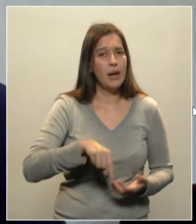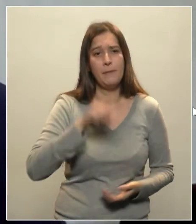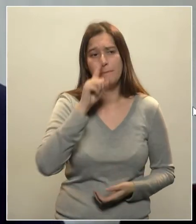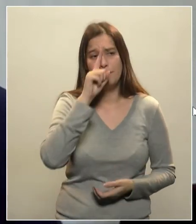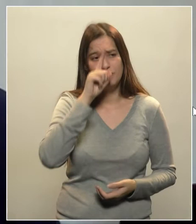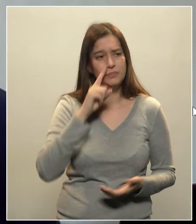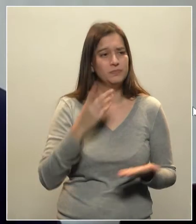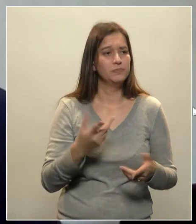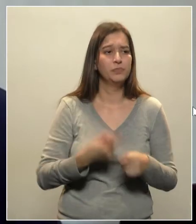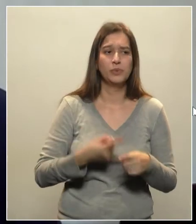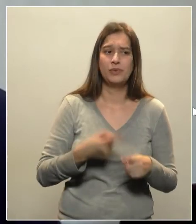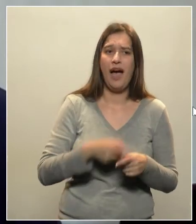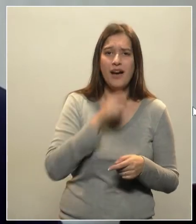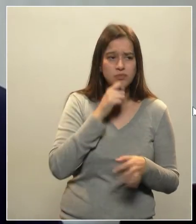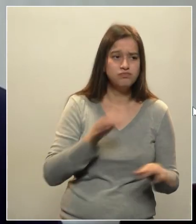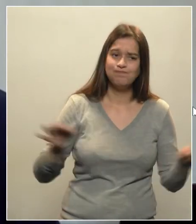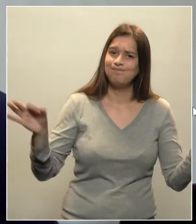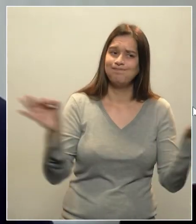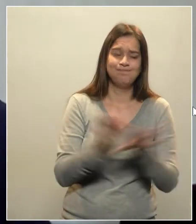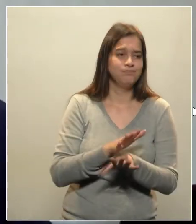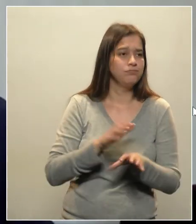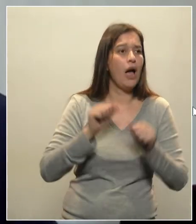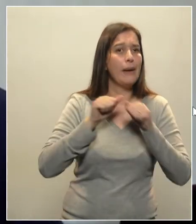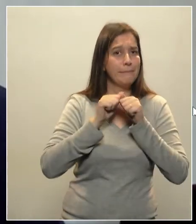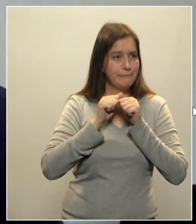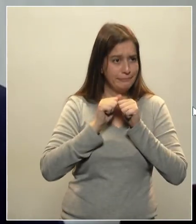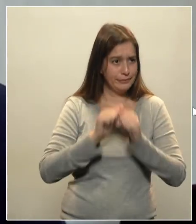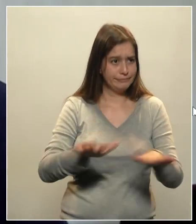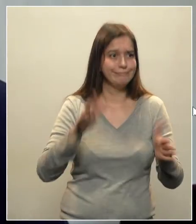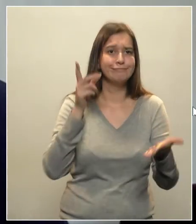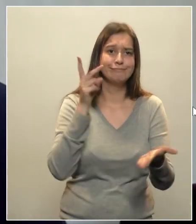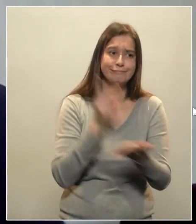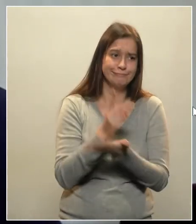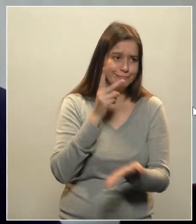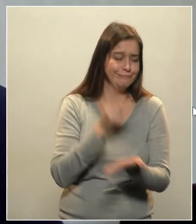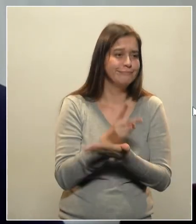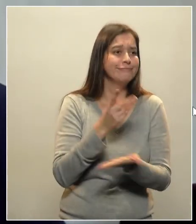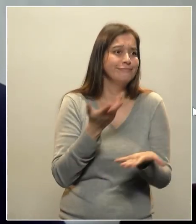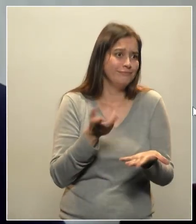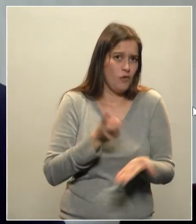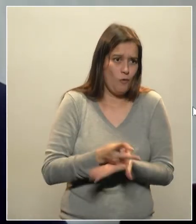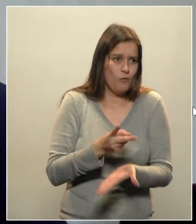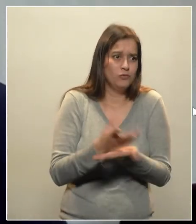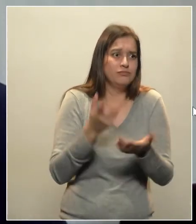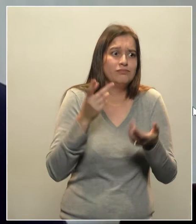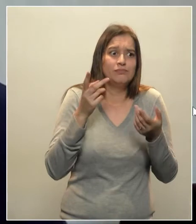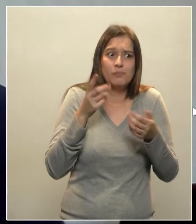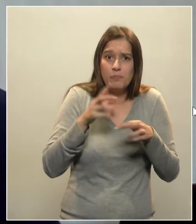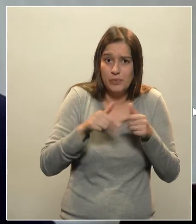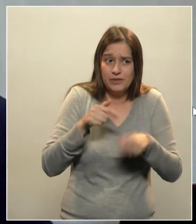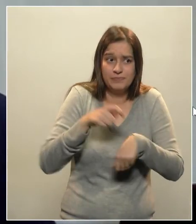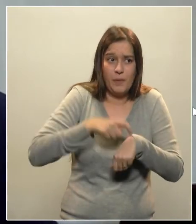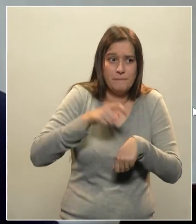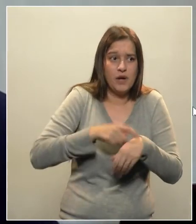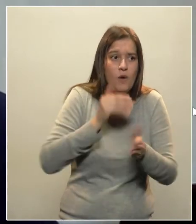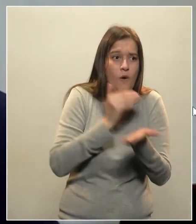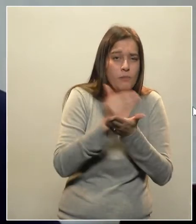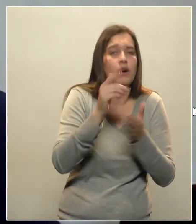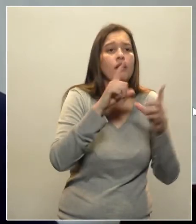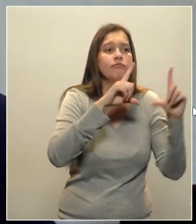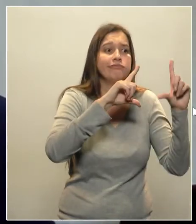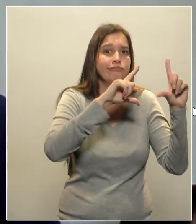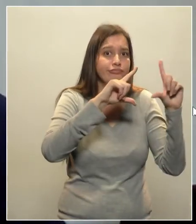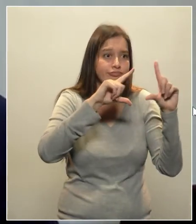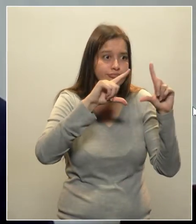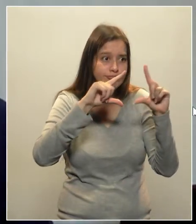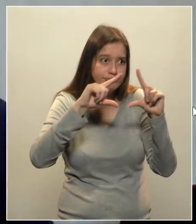pandemia. A pandemia continua. Ela está, evidentemente, nesse momento, em queda. E nós